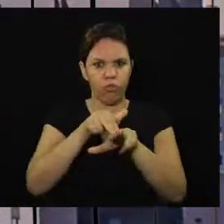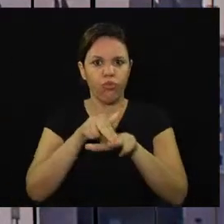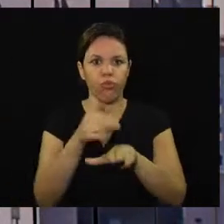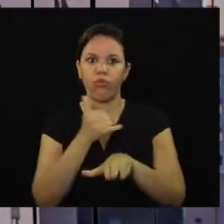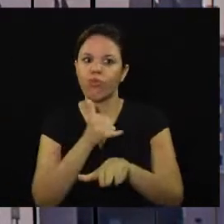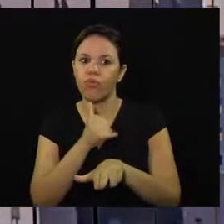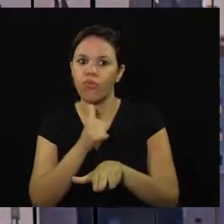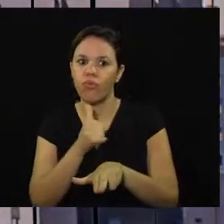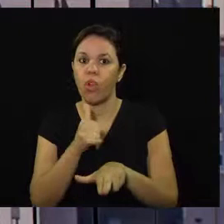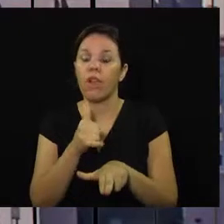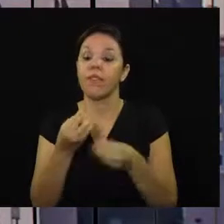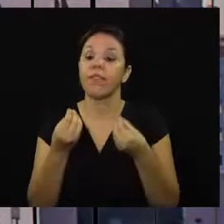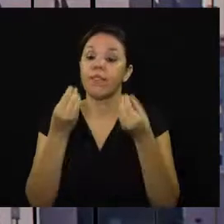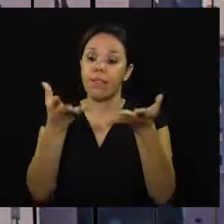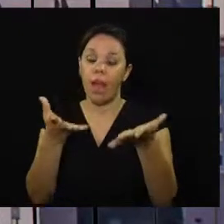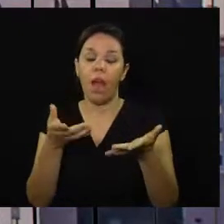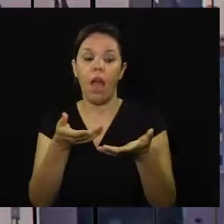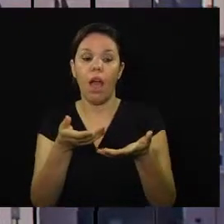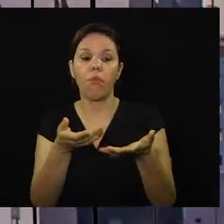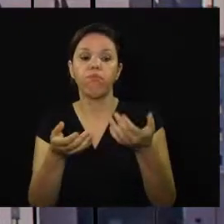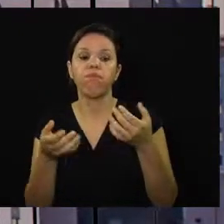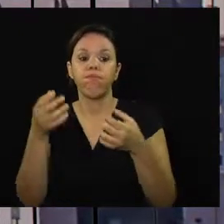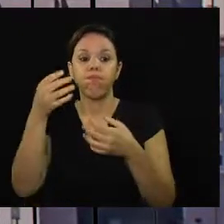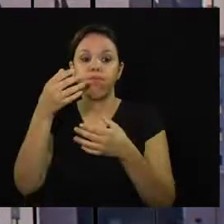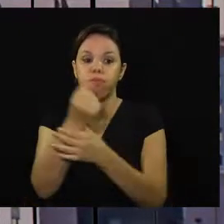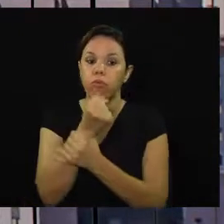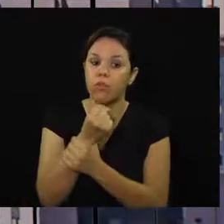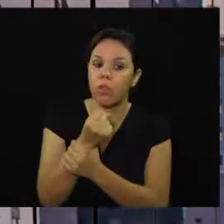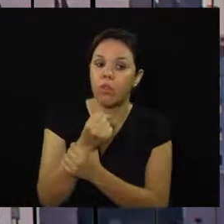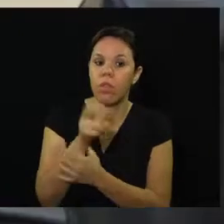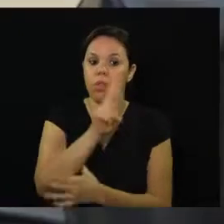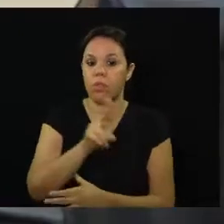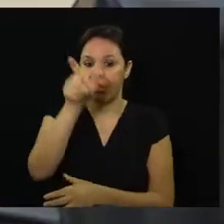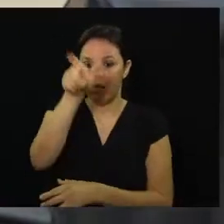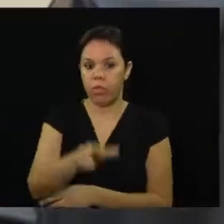a fornecerem equipamentos de segurança aos usuários.